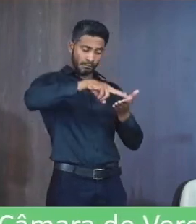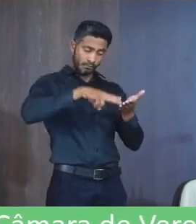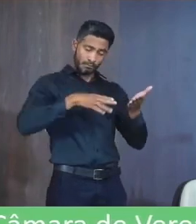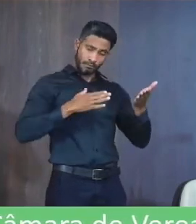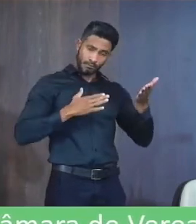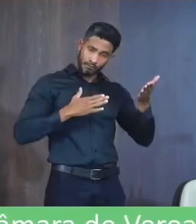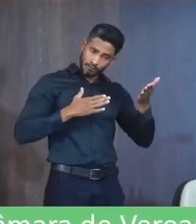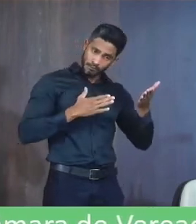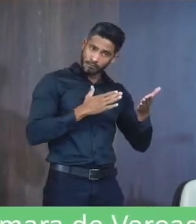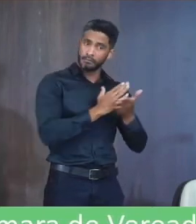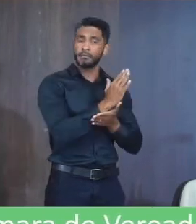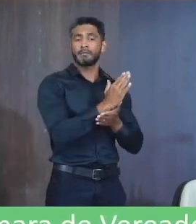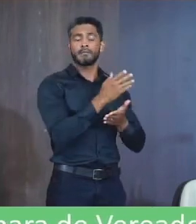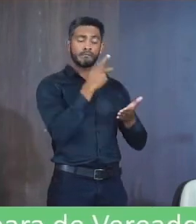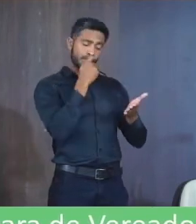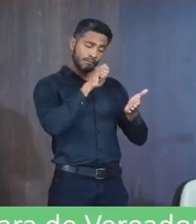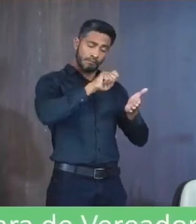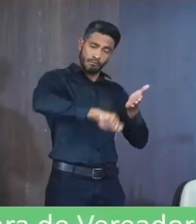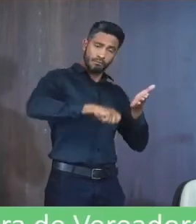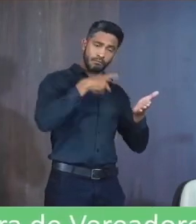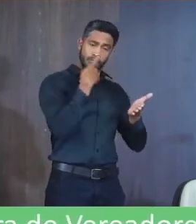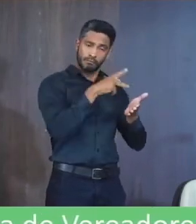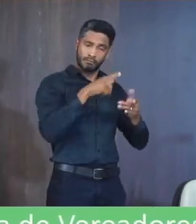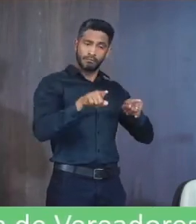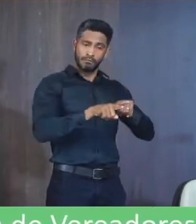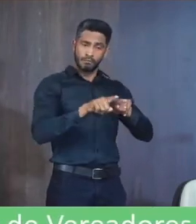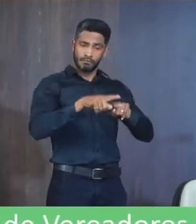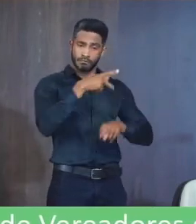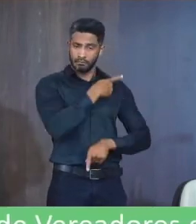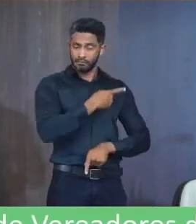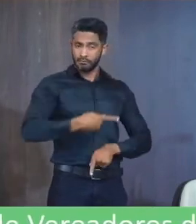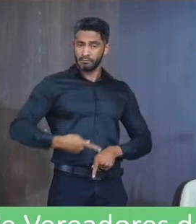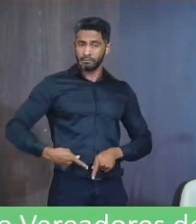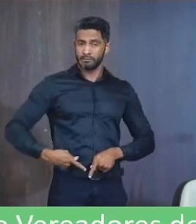aprovada Vai assinada por mim E pelo senhor presidente